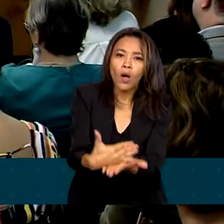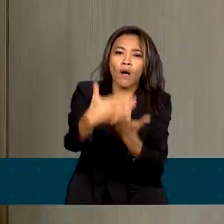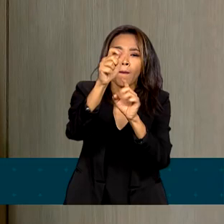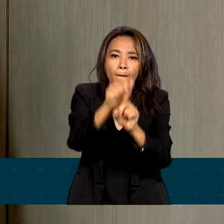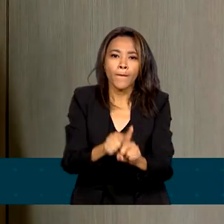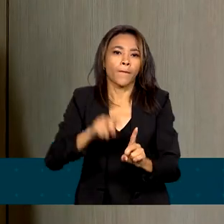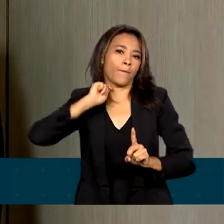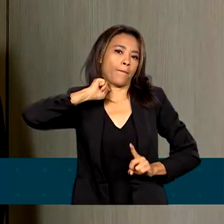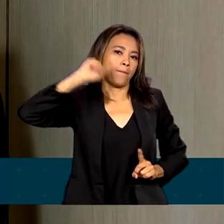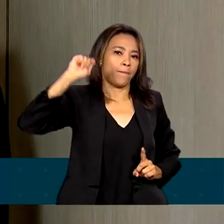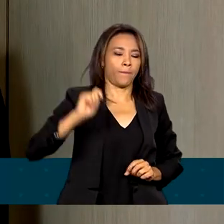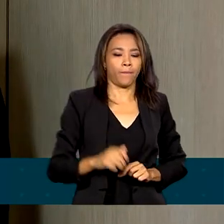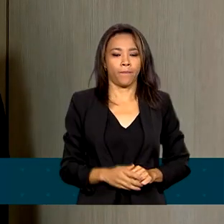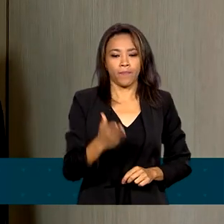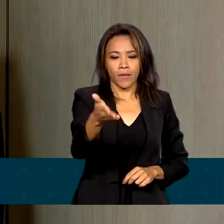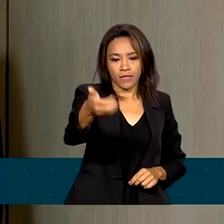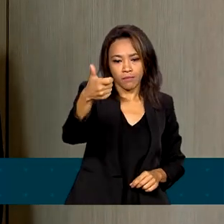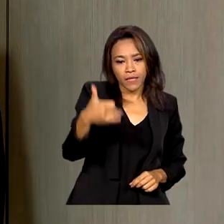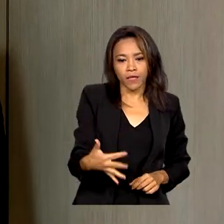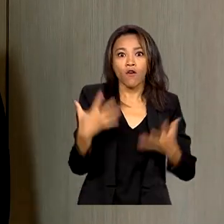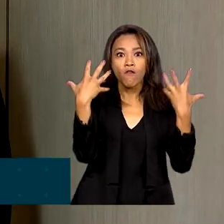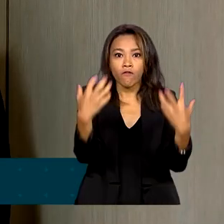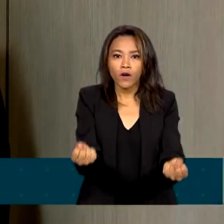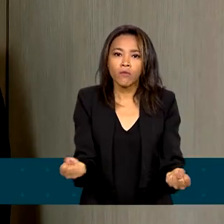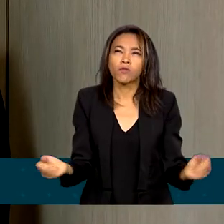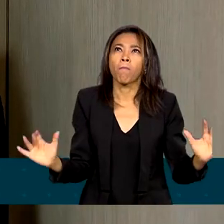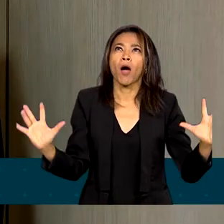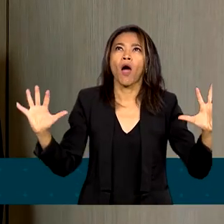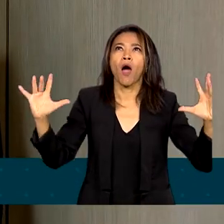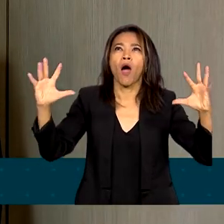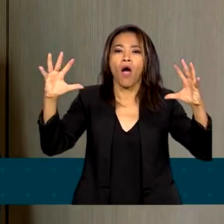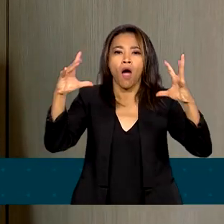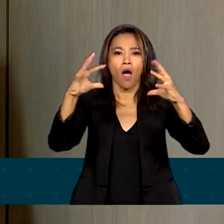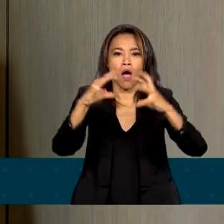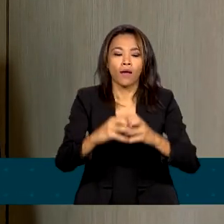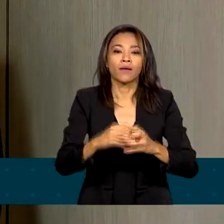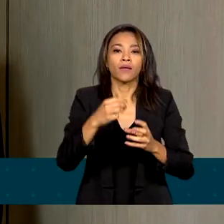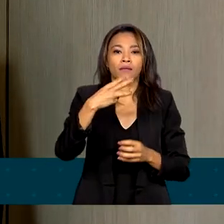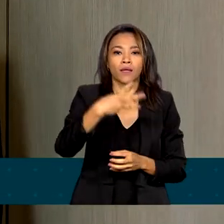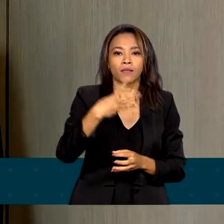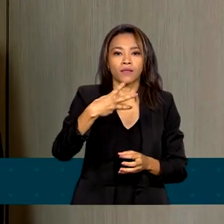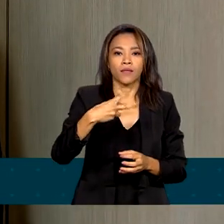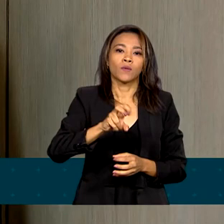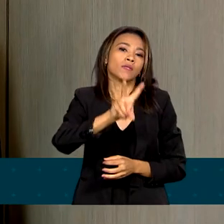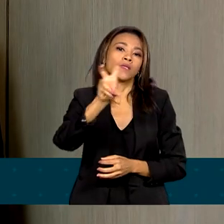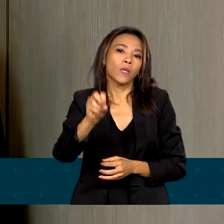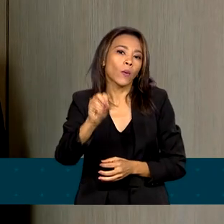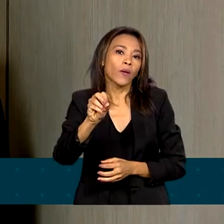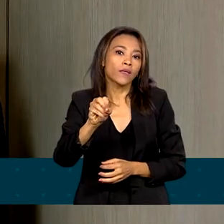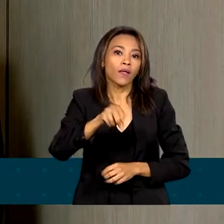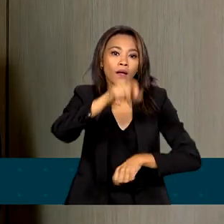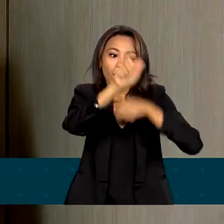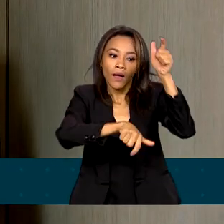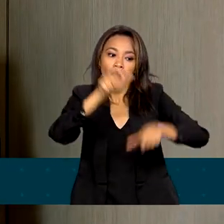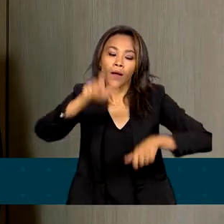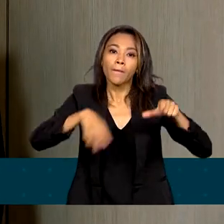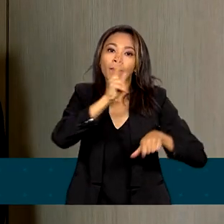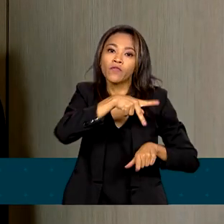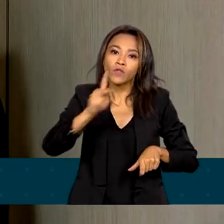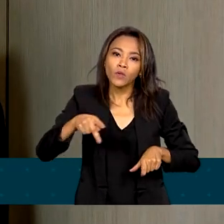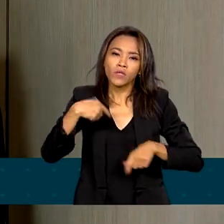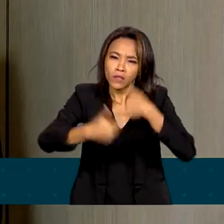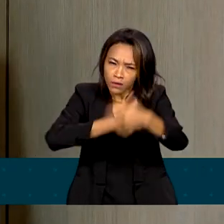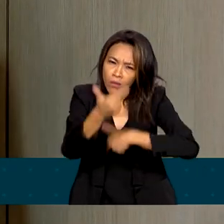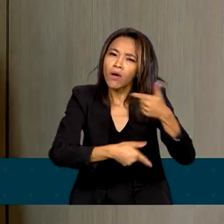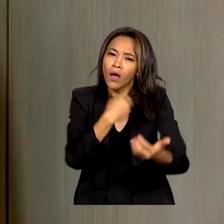abril. Nós vamos reunir 350 profissionais que atuam na alfabetização e vamos